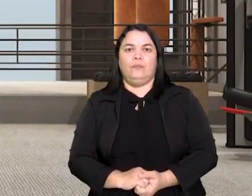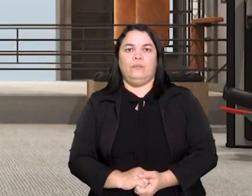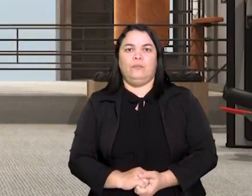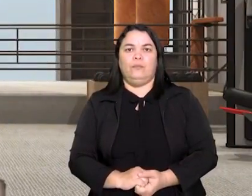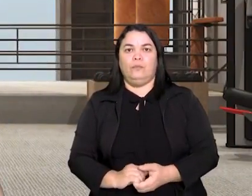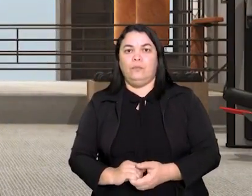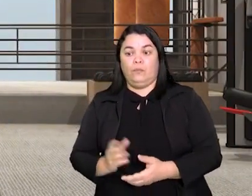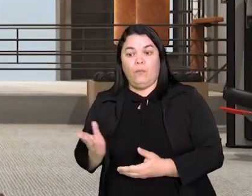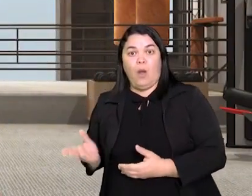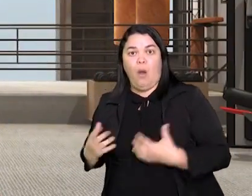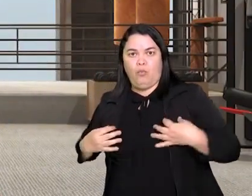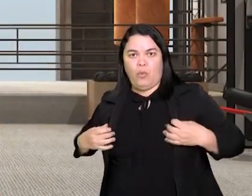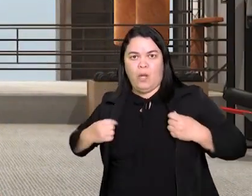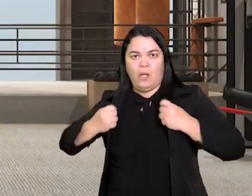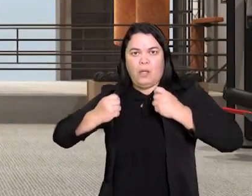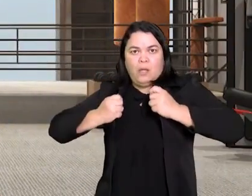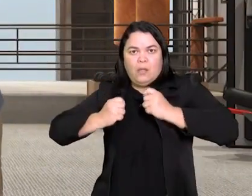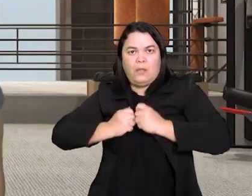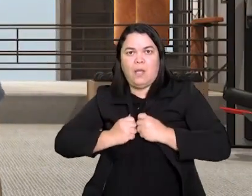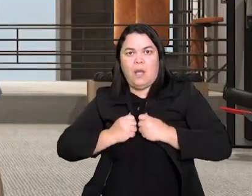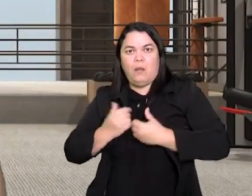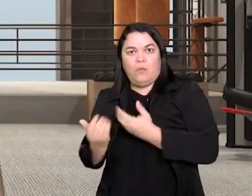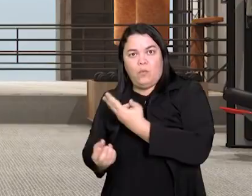Eu separei um casaco,